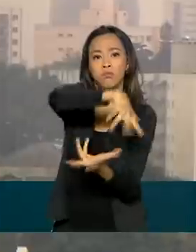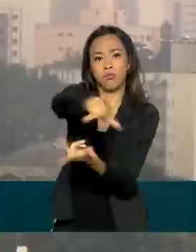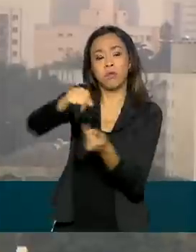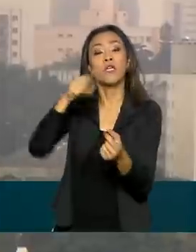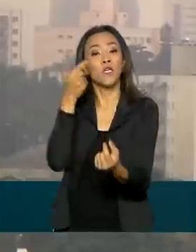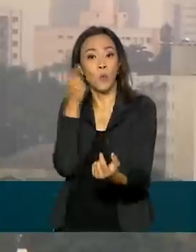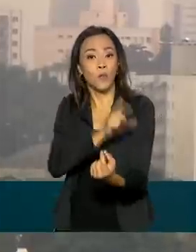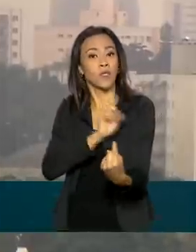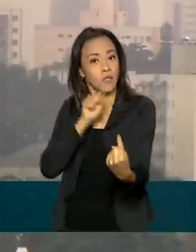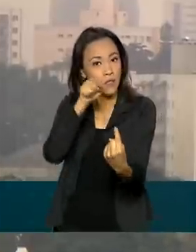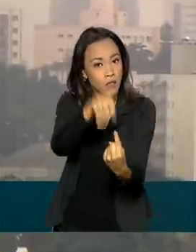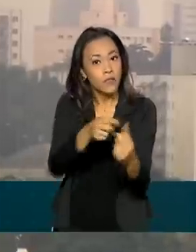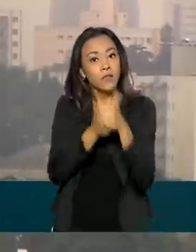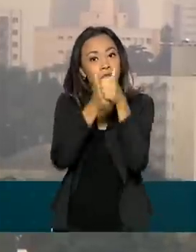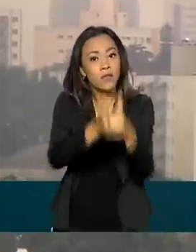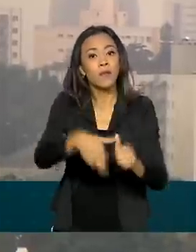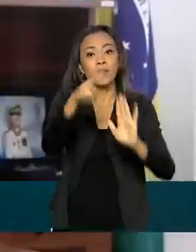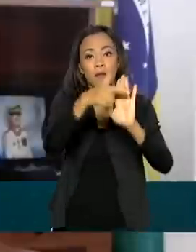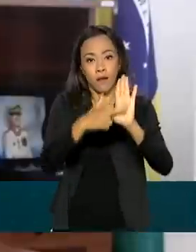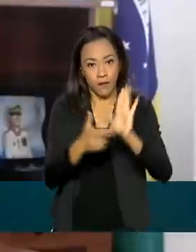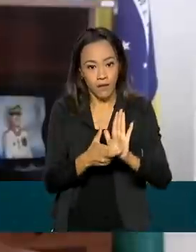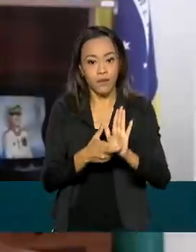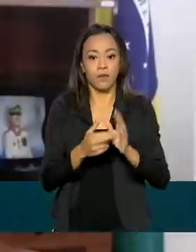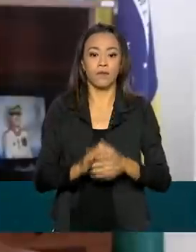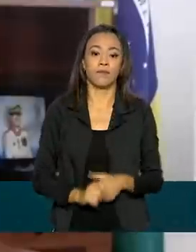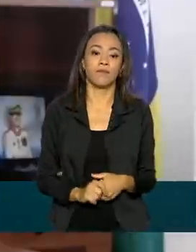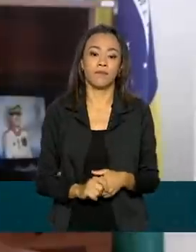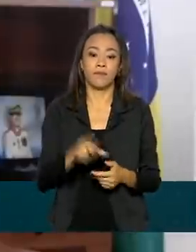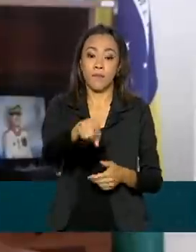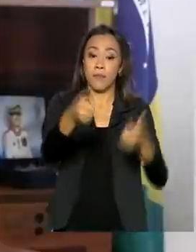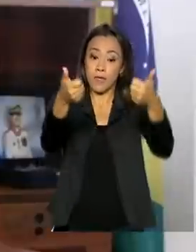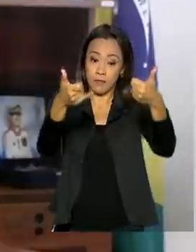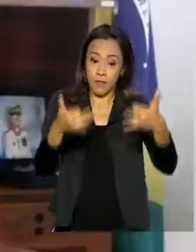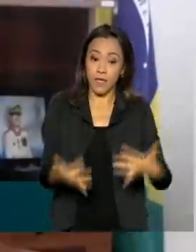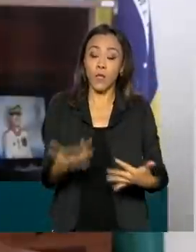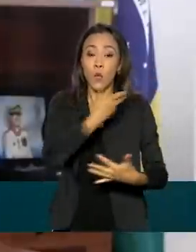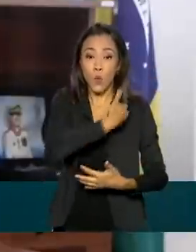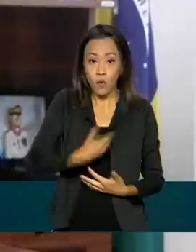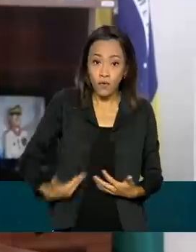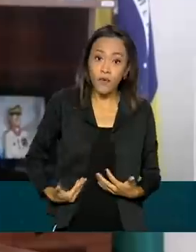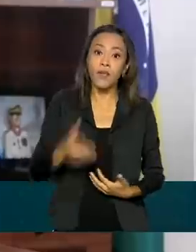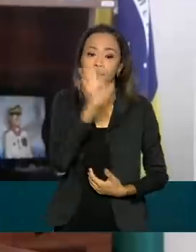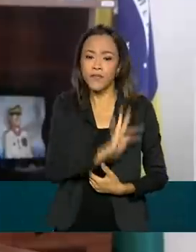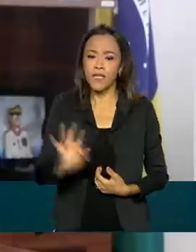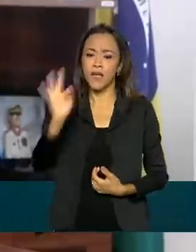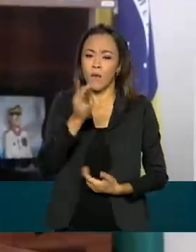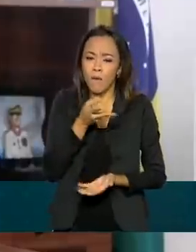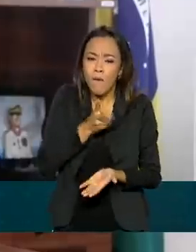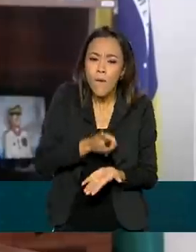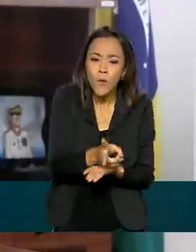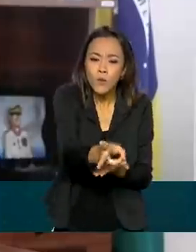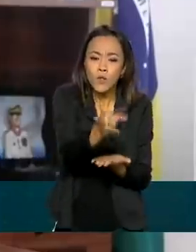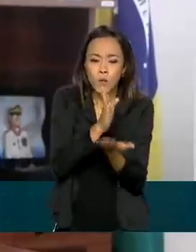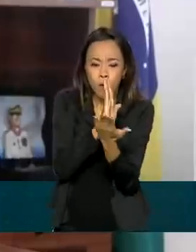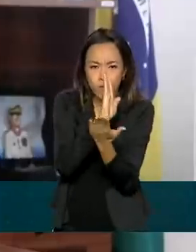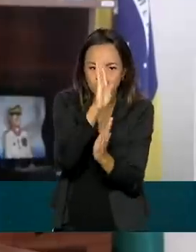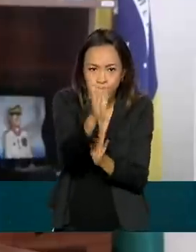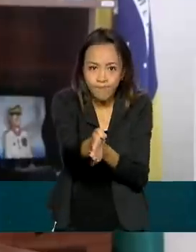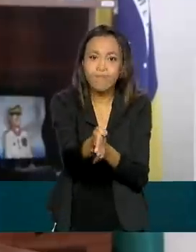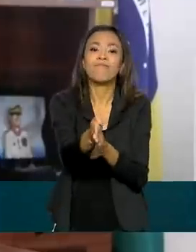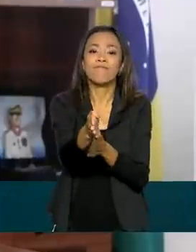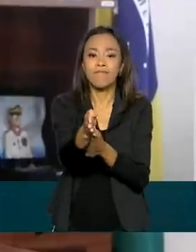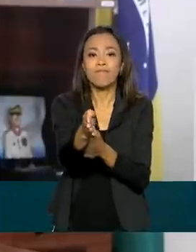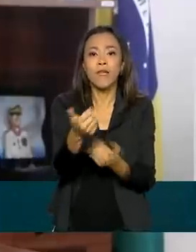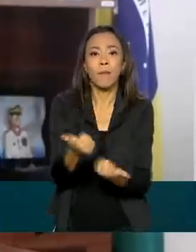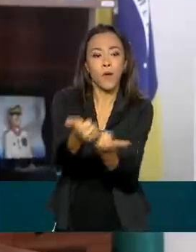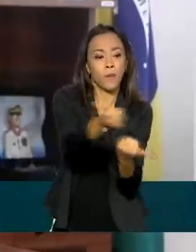do milênio e do Acordo de Paris. O governo federal segue firme, contribuindo de forma significativa